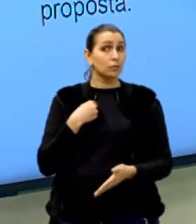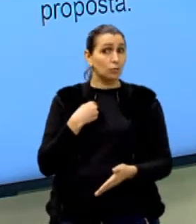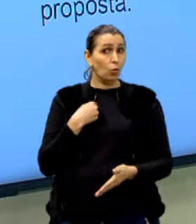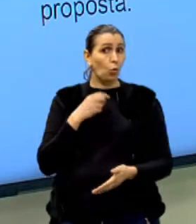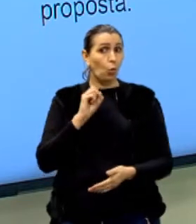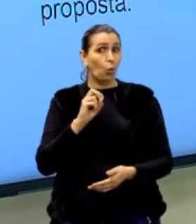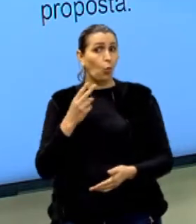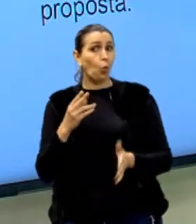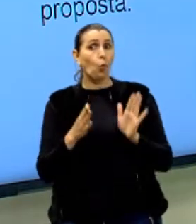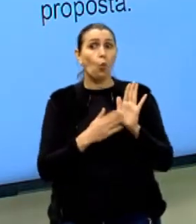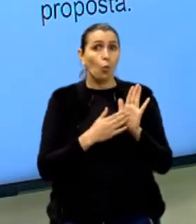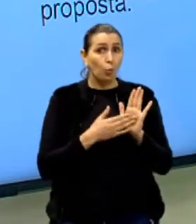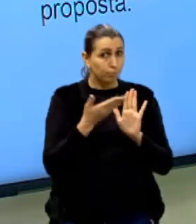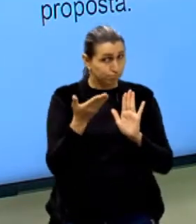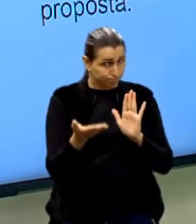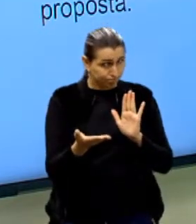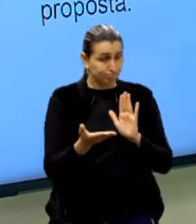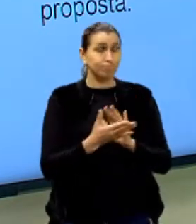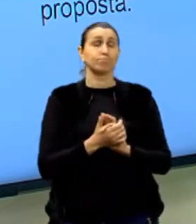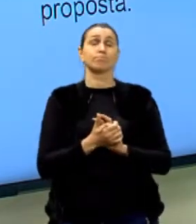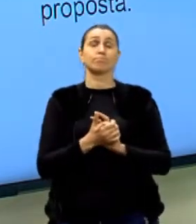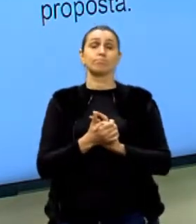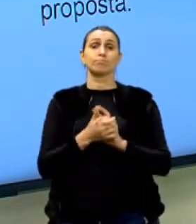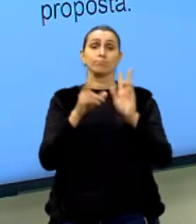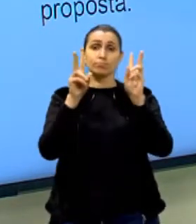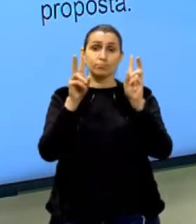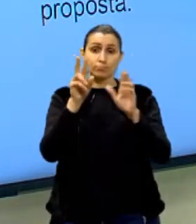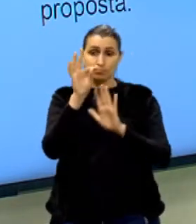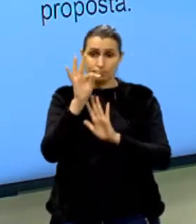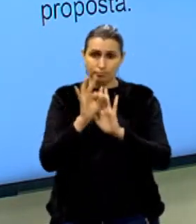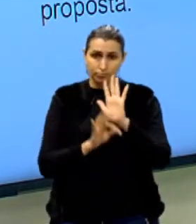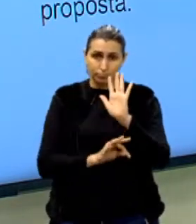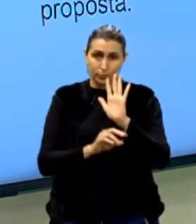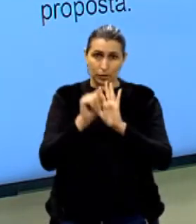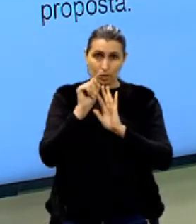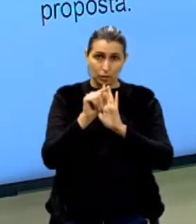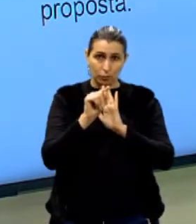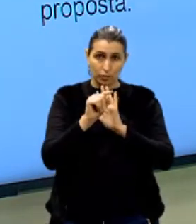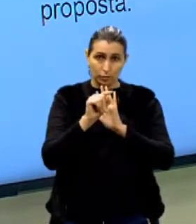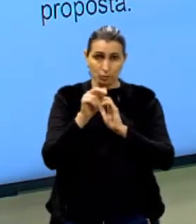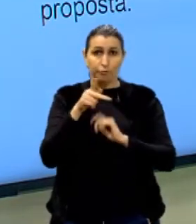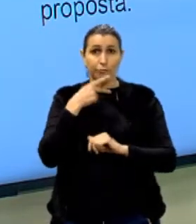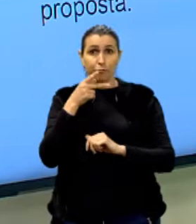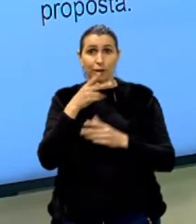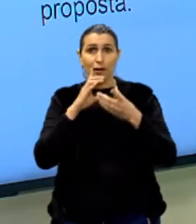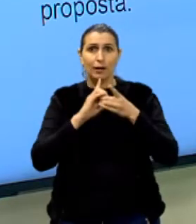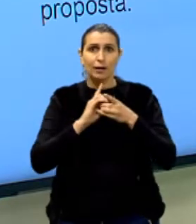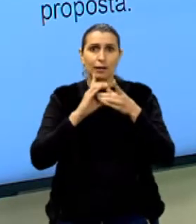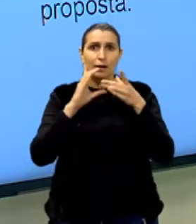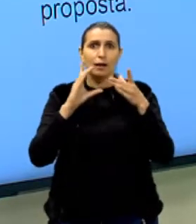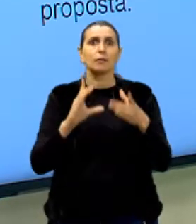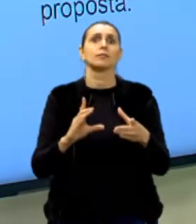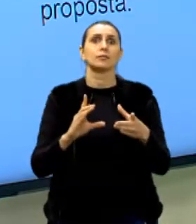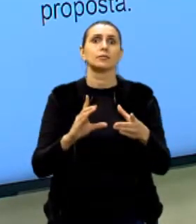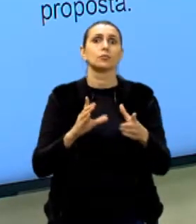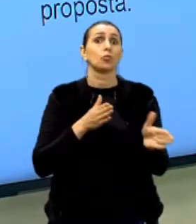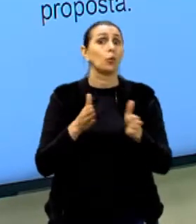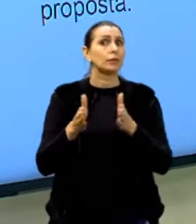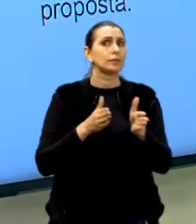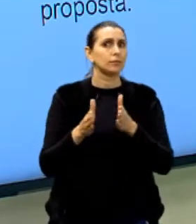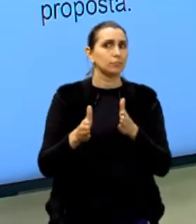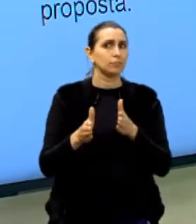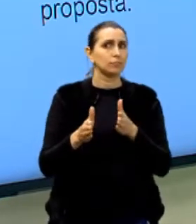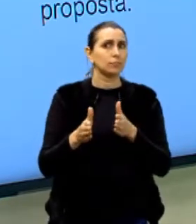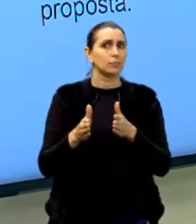ou propondo melhor, um texto em que vocês abordem a democratização do acesso.